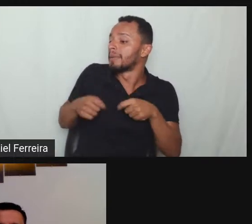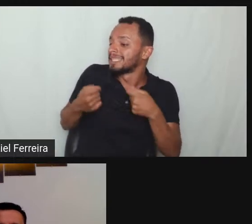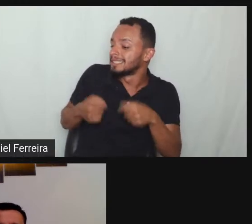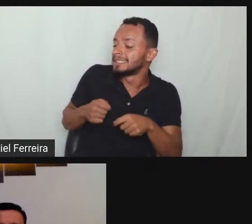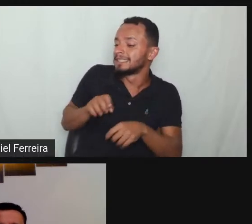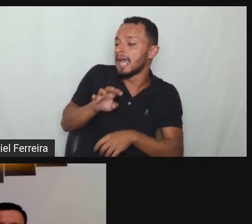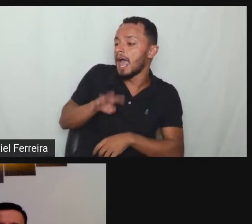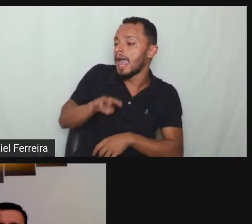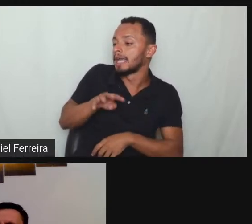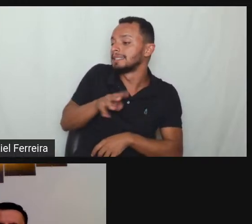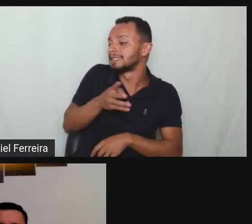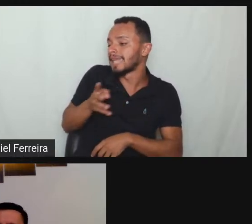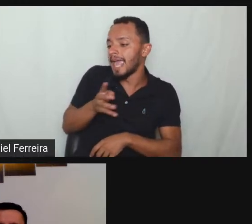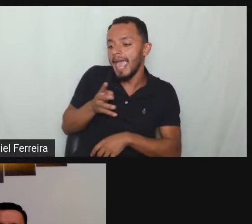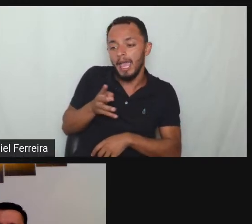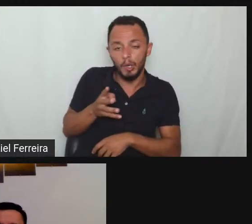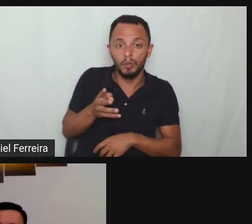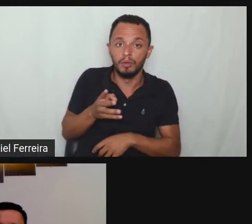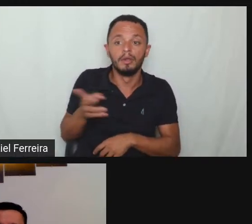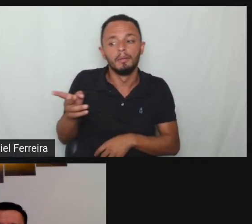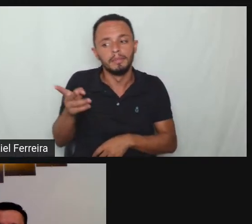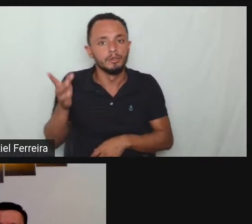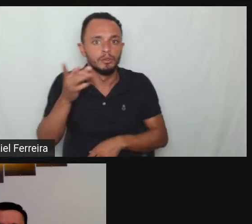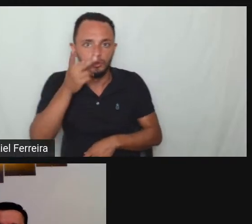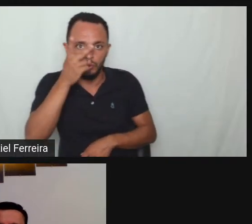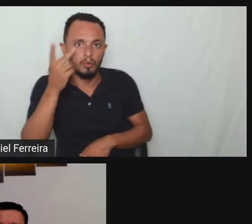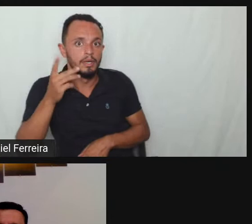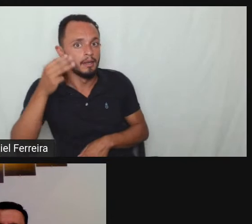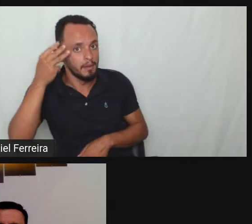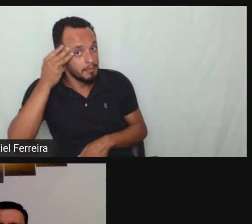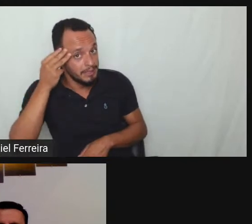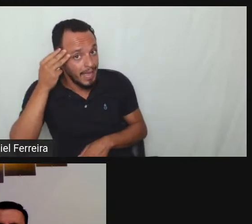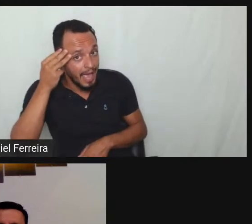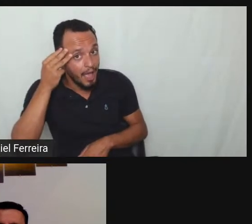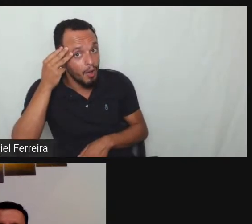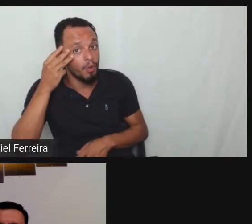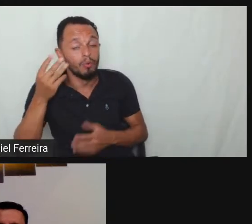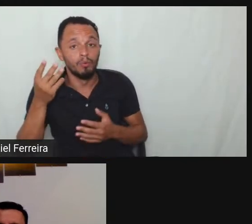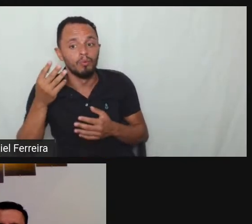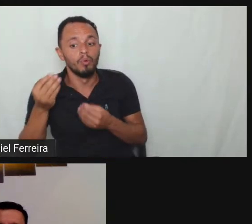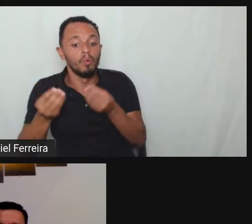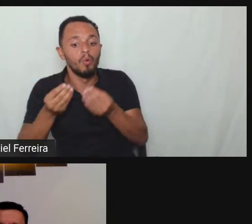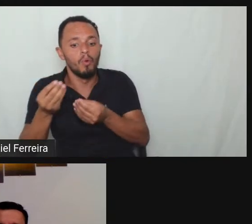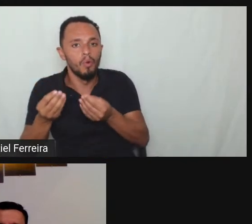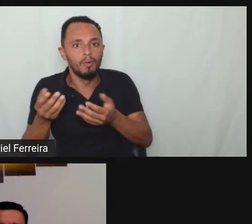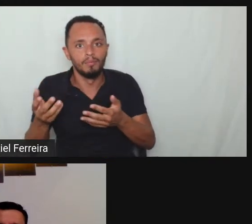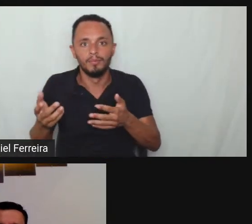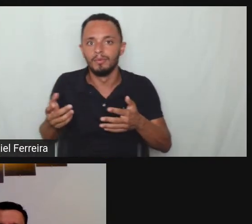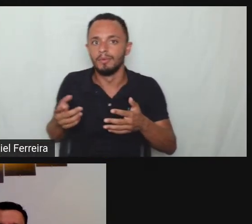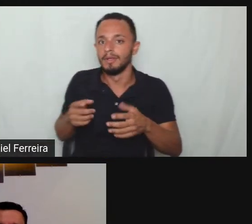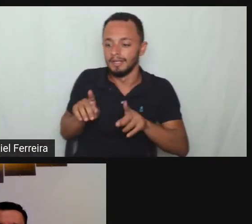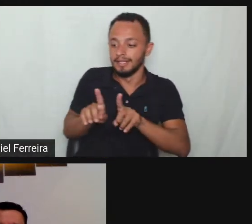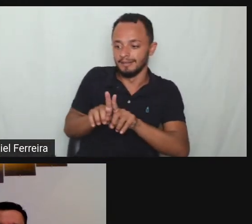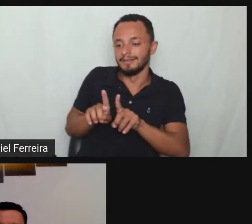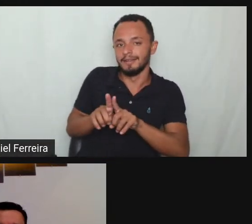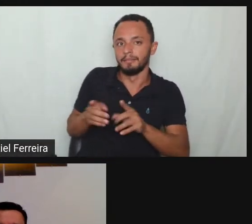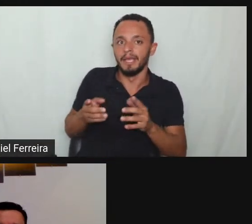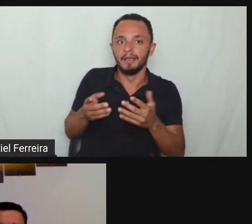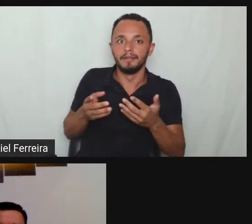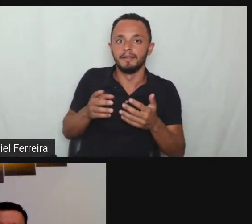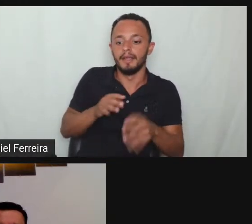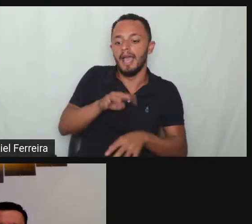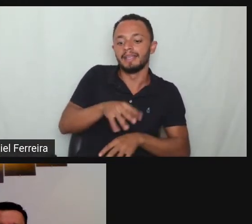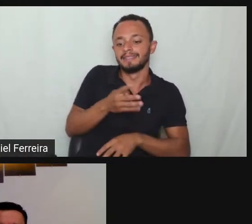por exemplo que era um rapaz com deficiência intelectual que era porteiro e quando a gente pediu para levantar o tipo de deficiência que